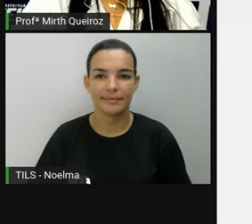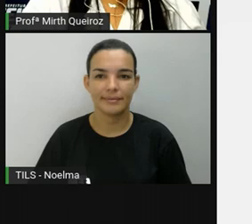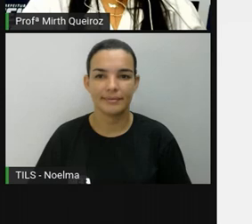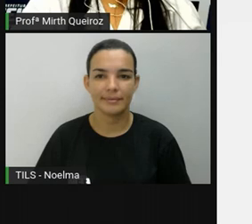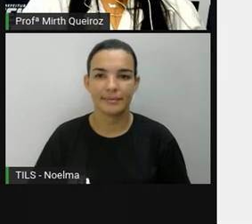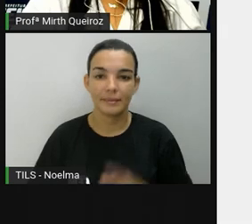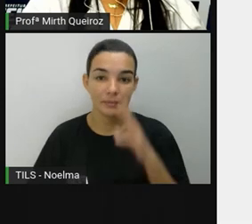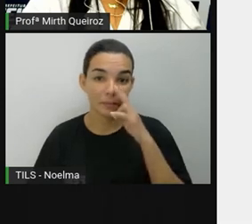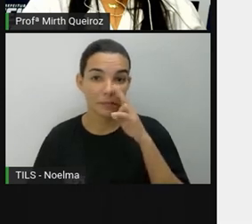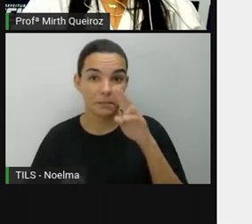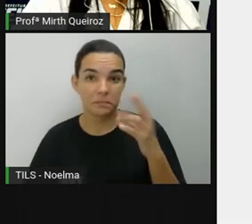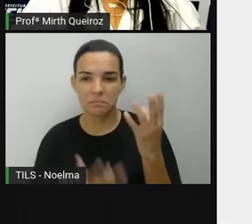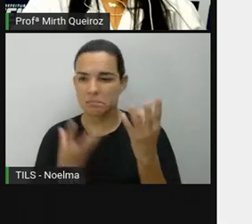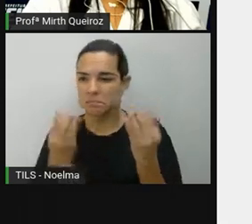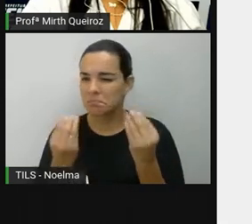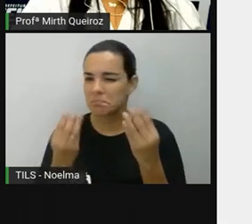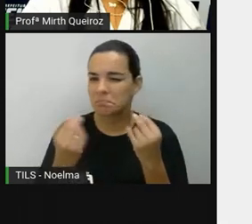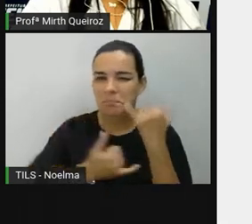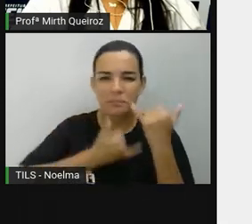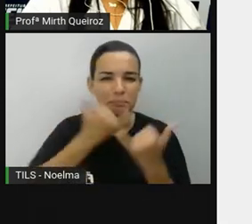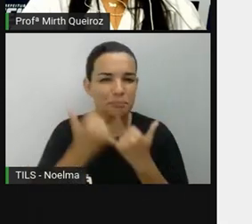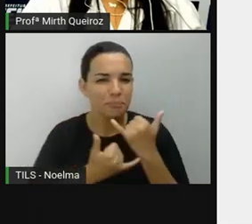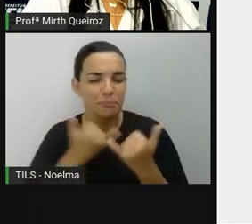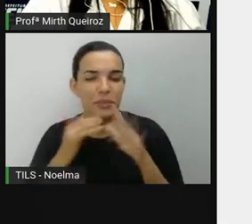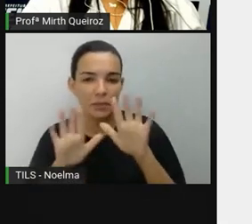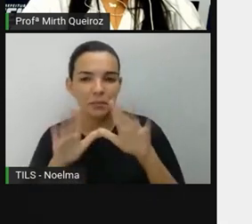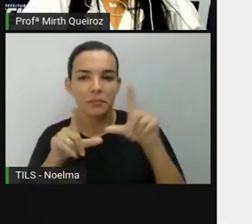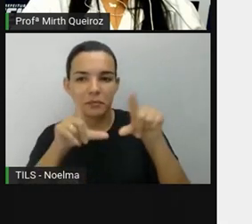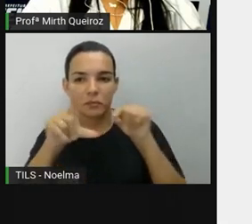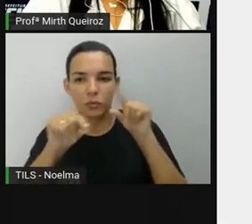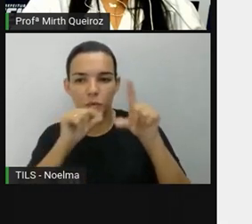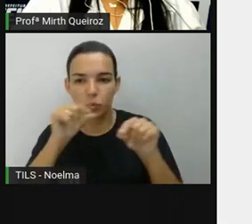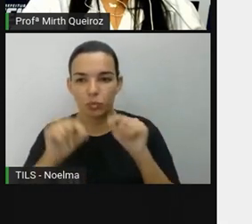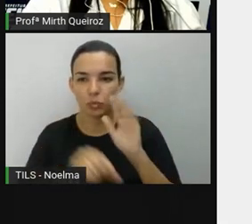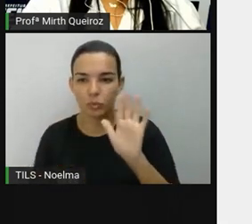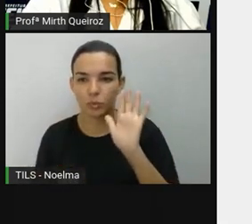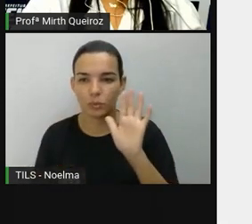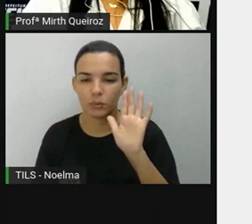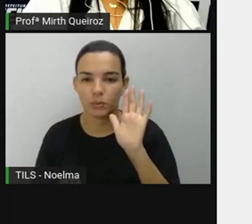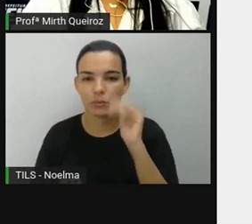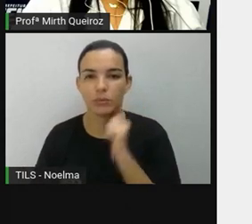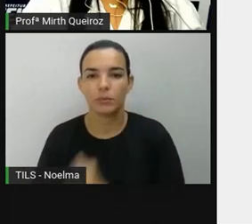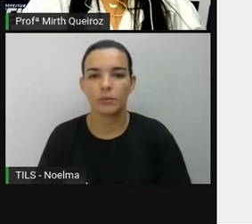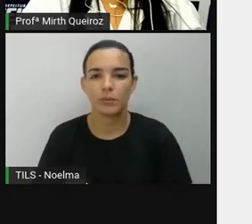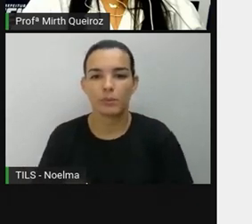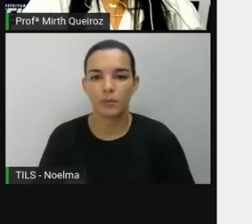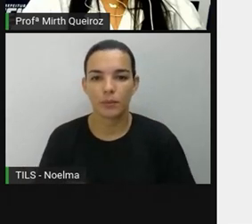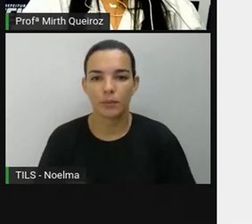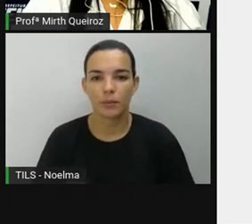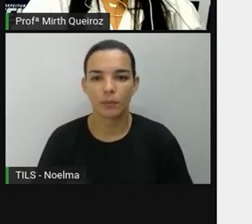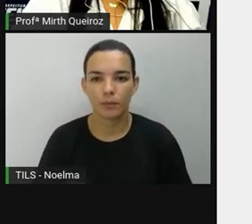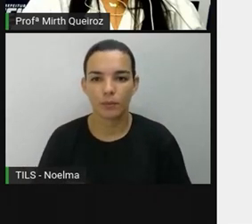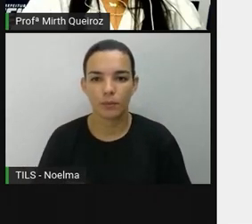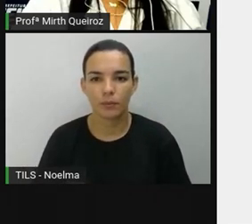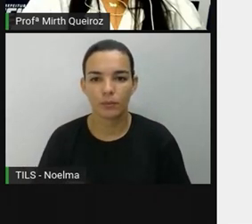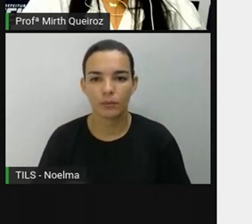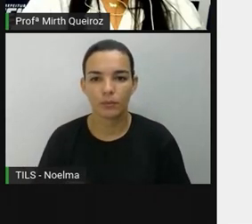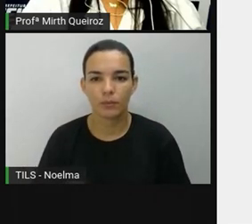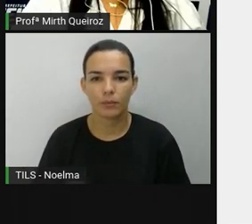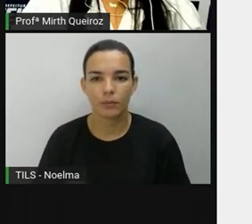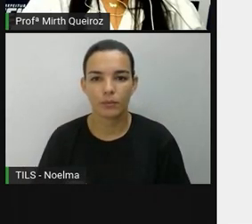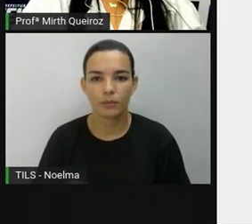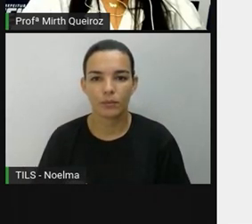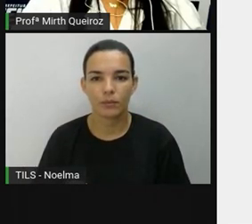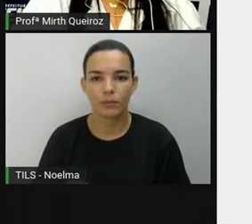falam sobre os pontos cardeais a prova vai escolher um aqui tá vou